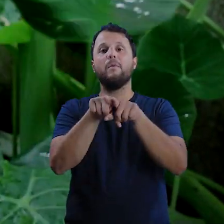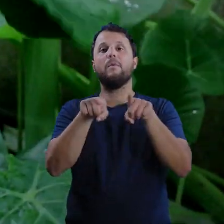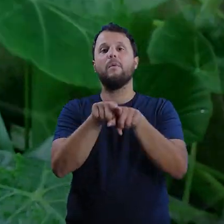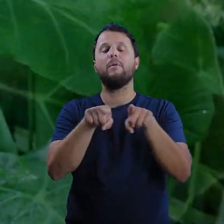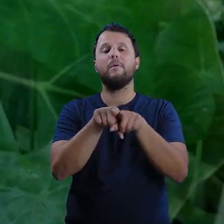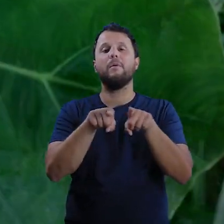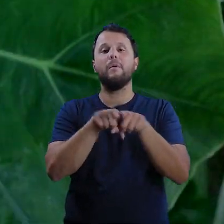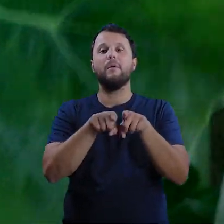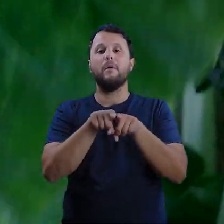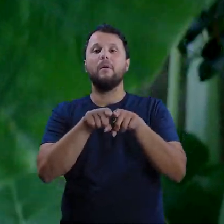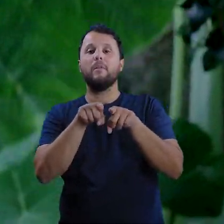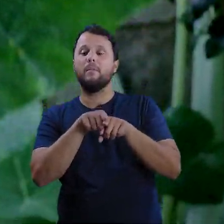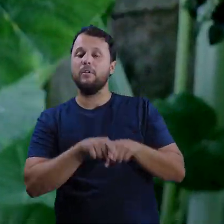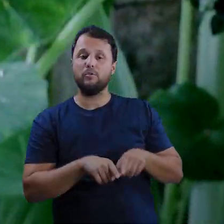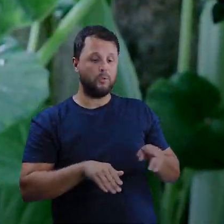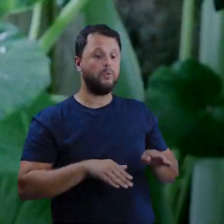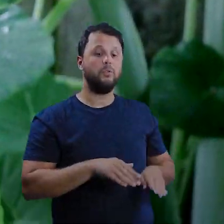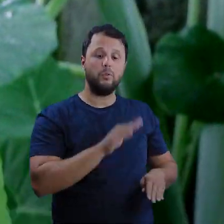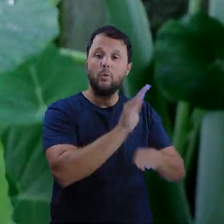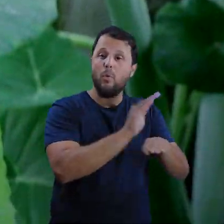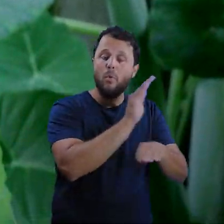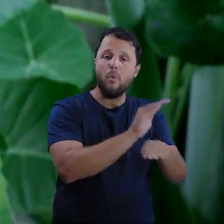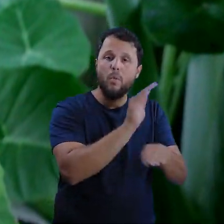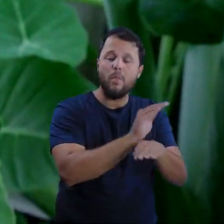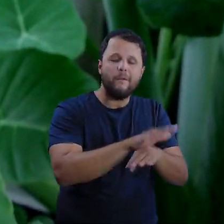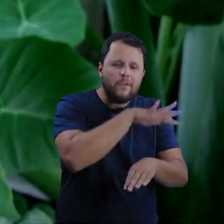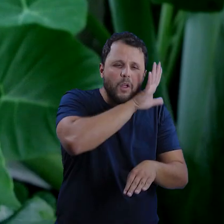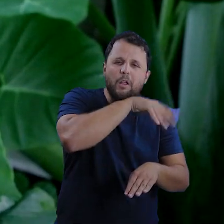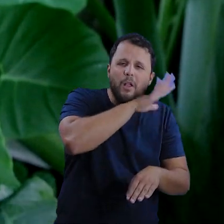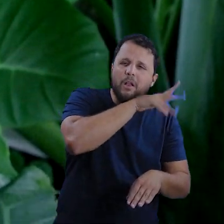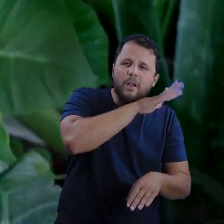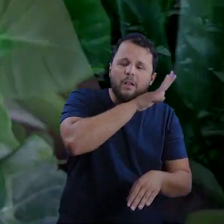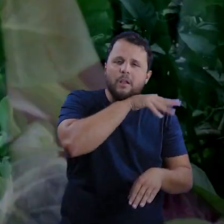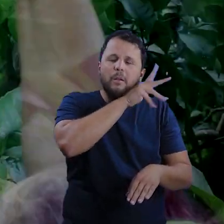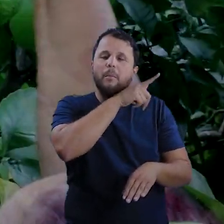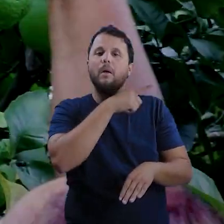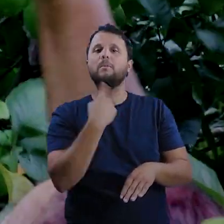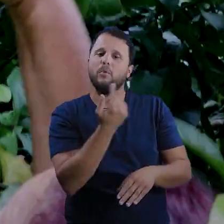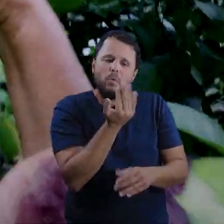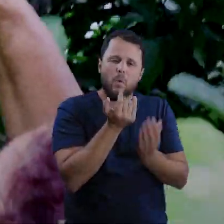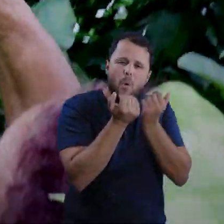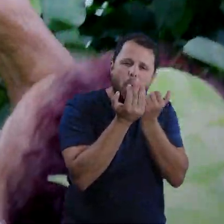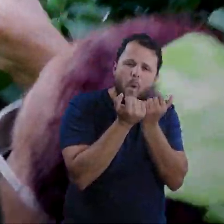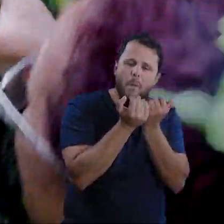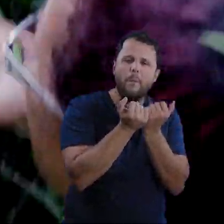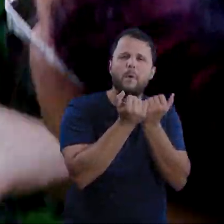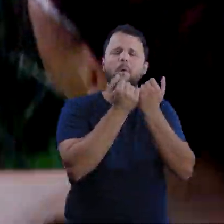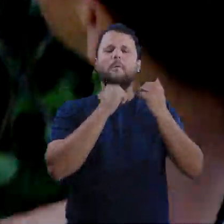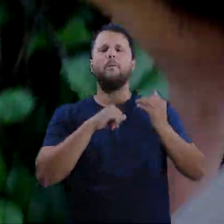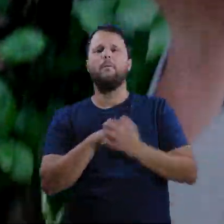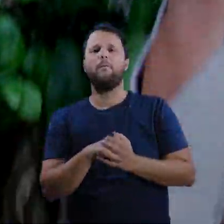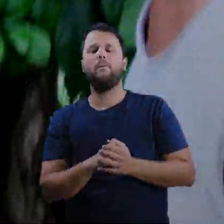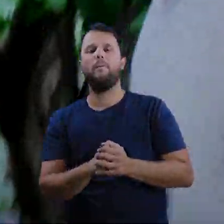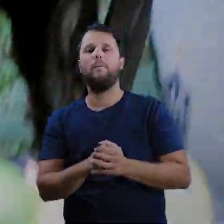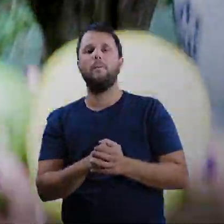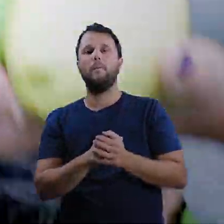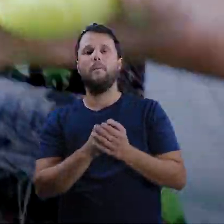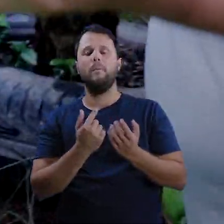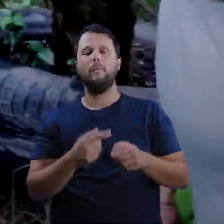e tinha também a granja e outros tipos de animais para a nossa alimentação